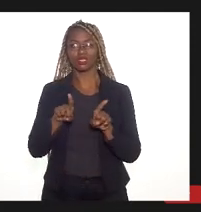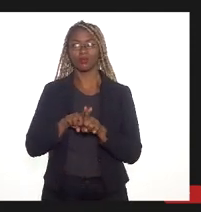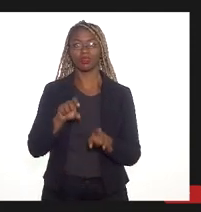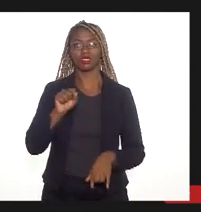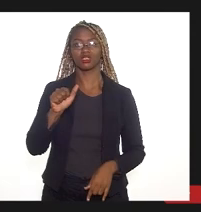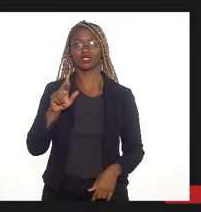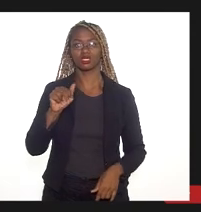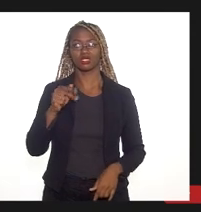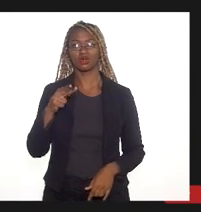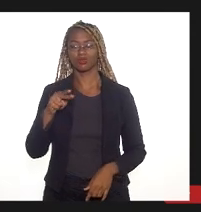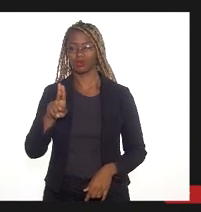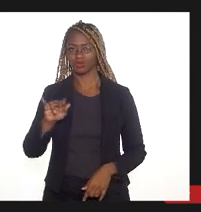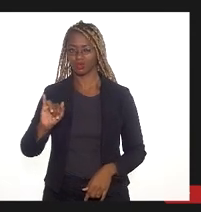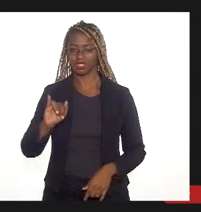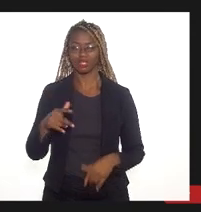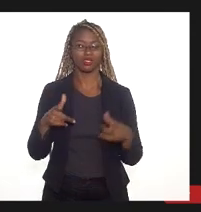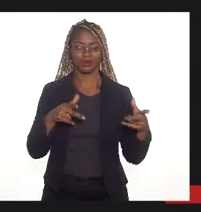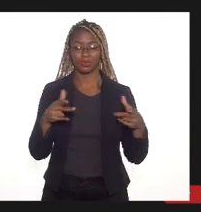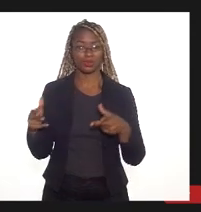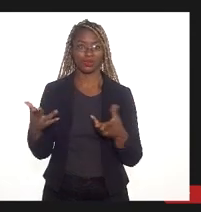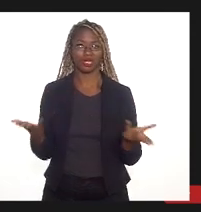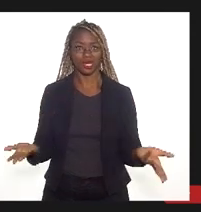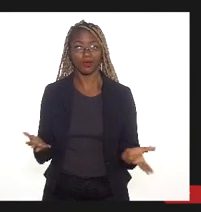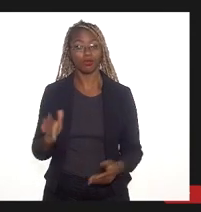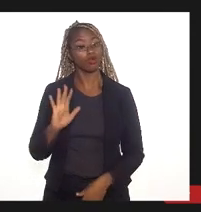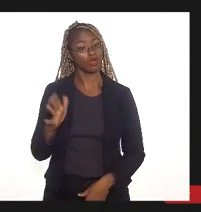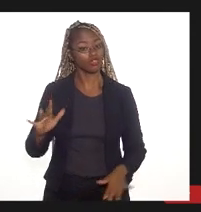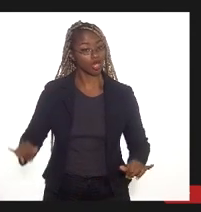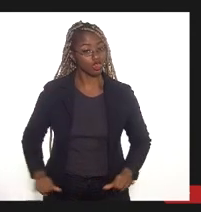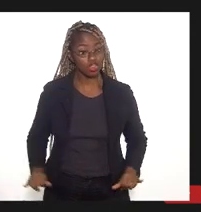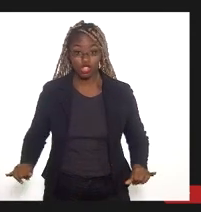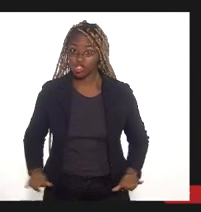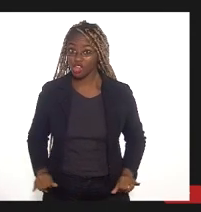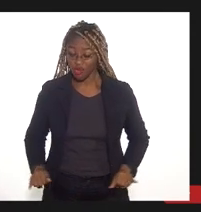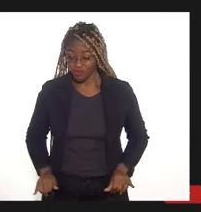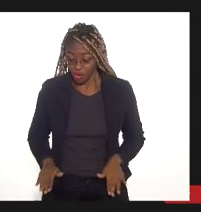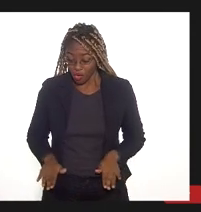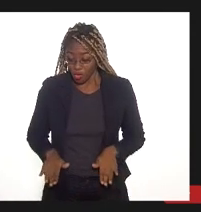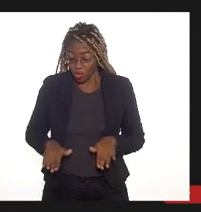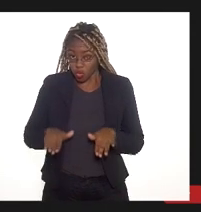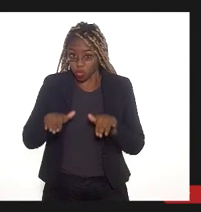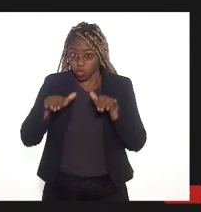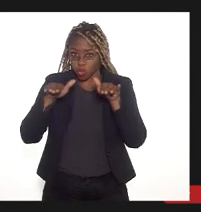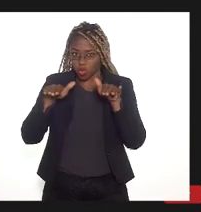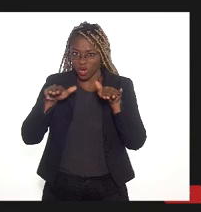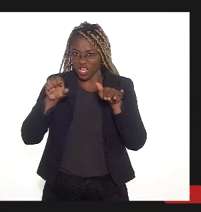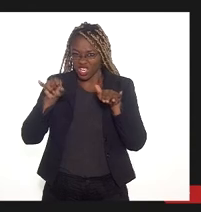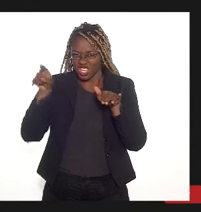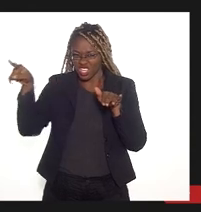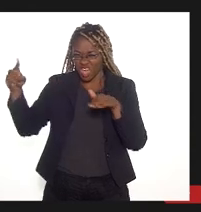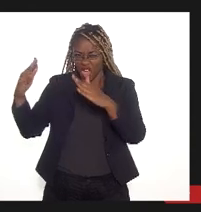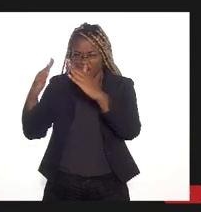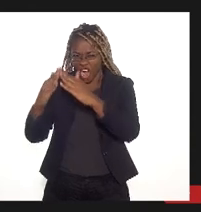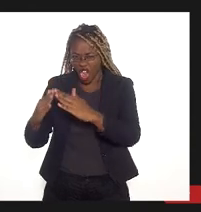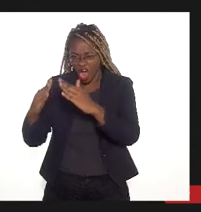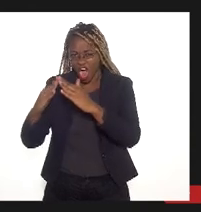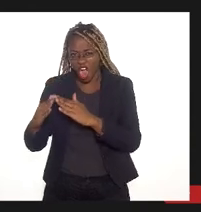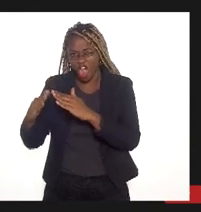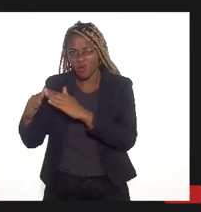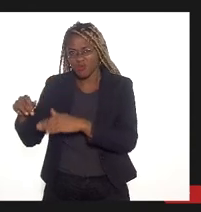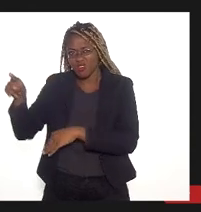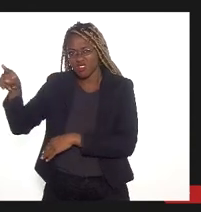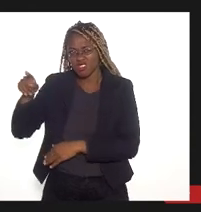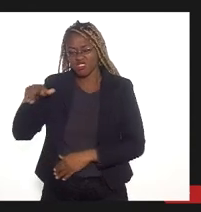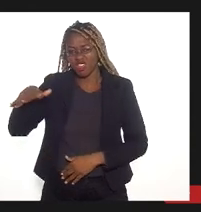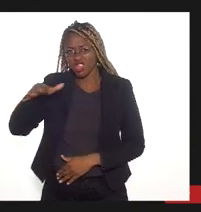que deságuam no Rio Iguaçu e Sarapuí. Já sofrem com as enchentes e com a ocupação do campo do bomba e como